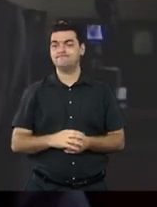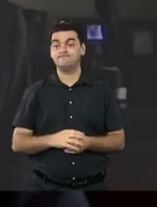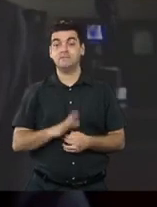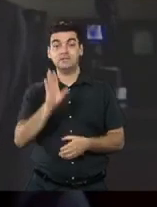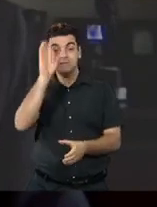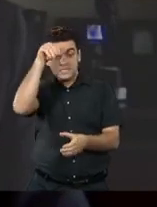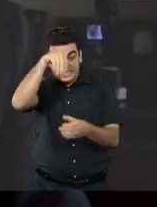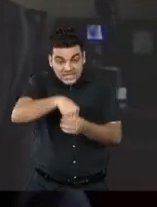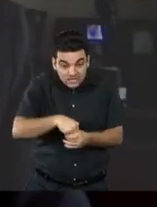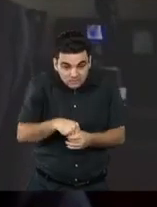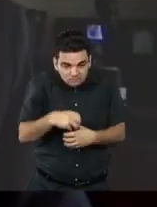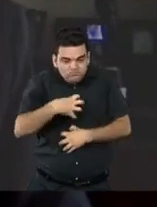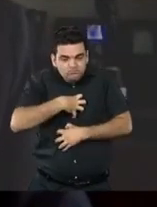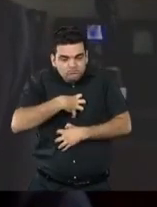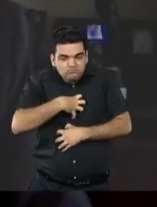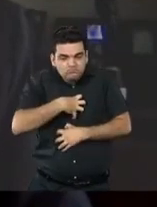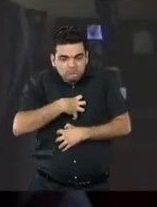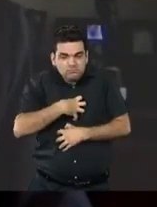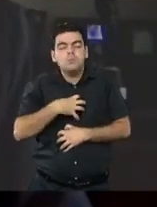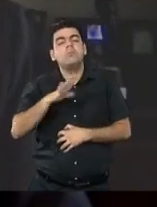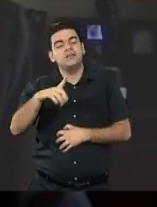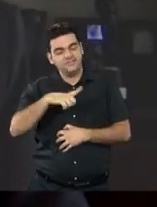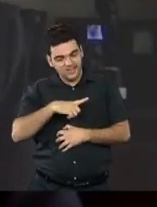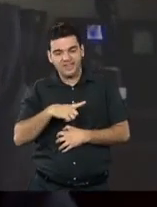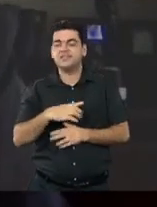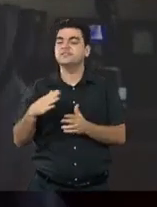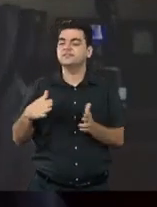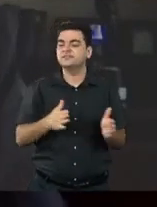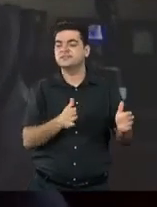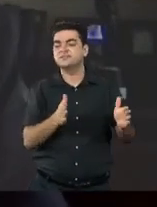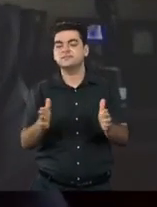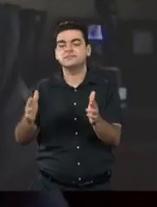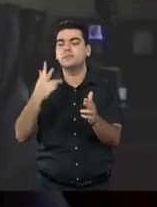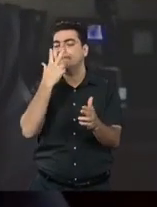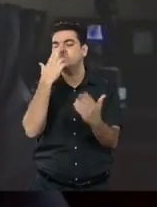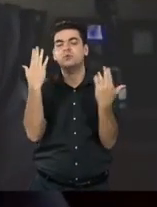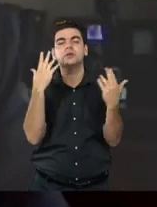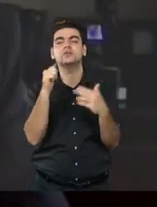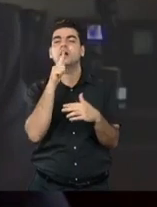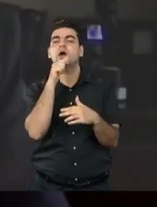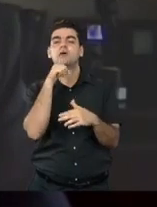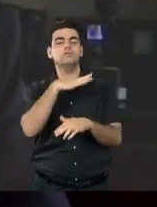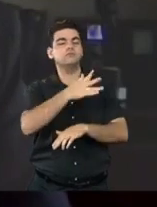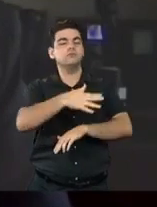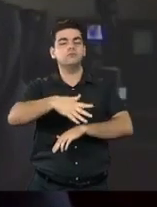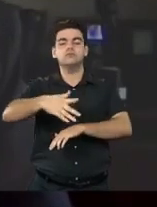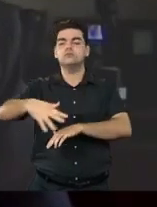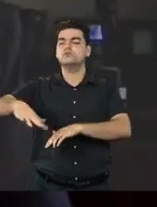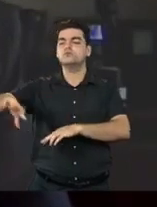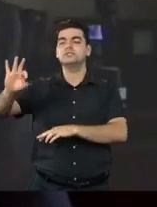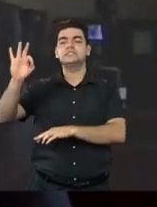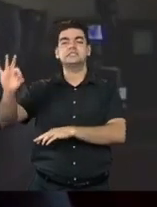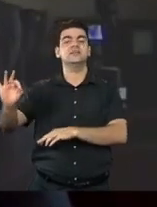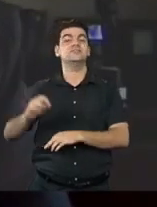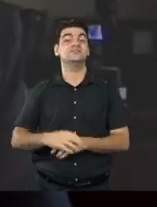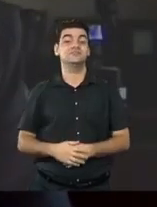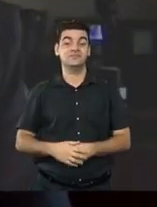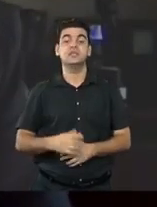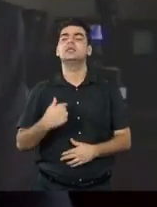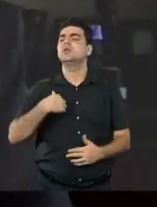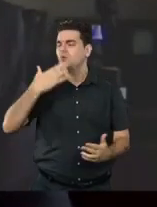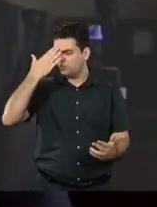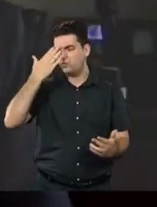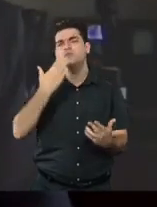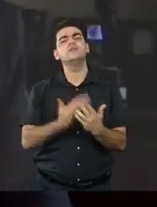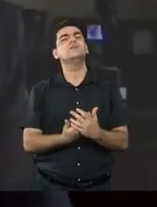mas, ainda assim, ela está fluindo como um rio subterrâneo na direção certa. E, porque eu acredito nisso